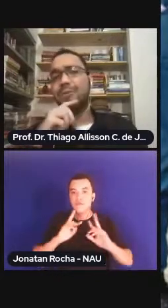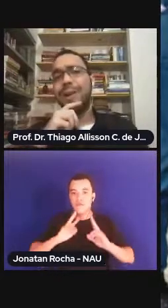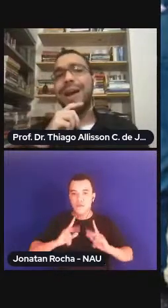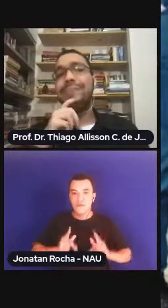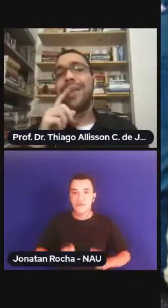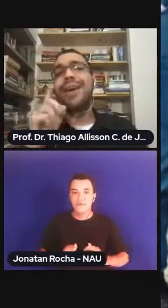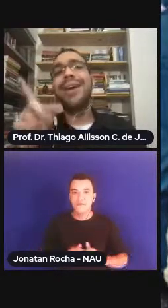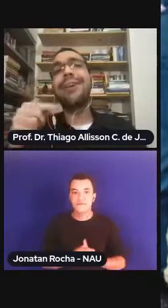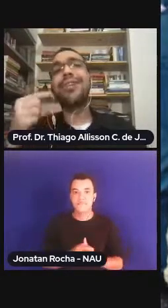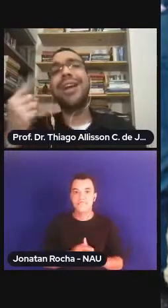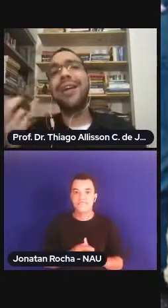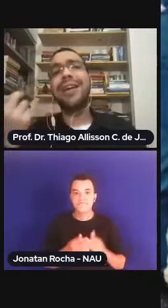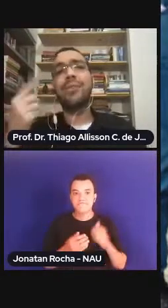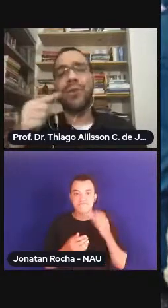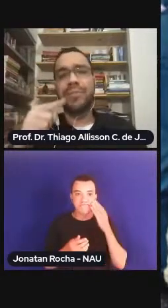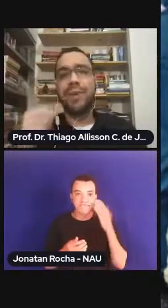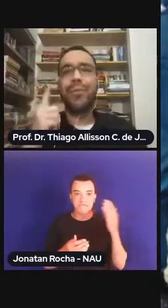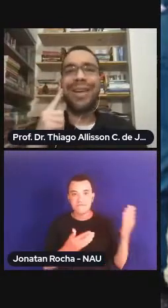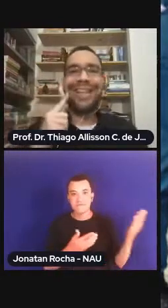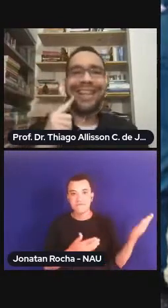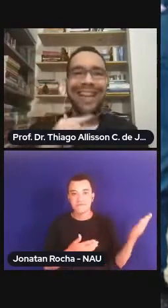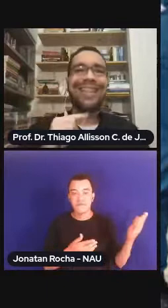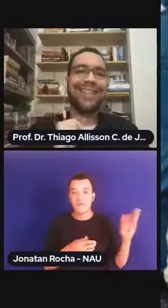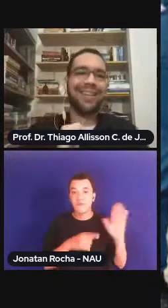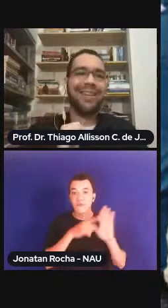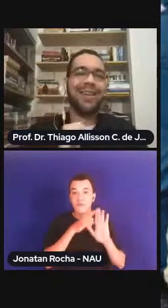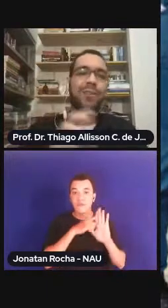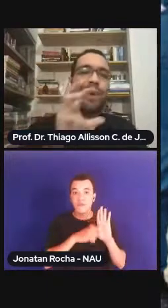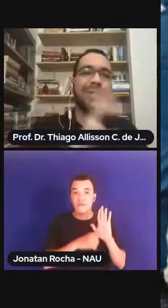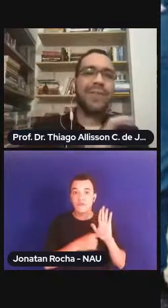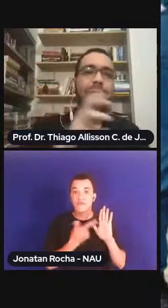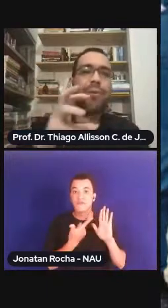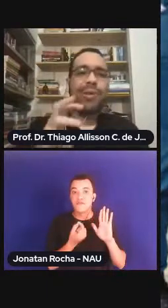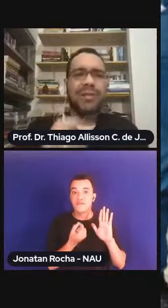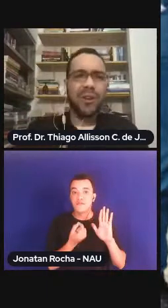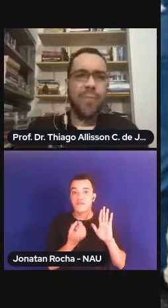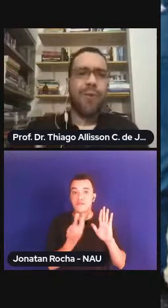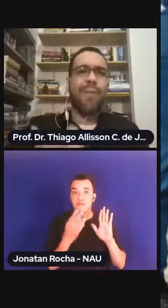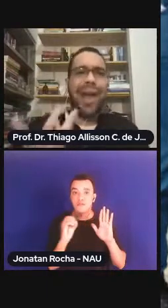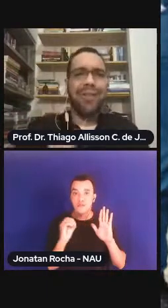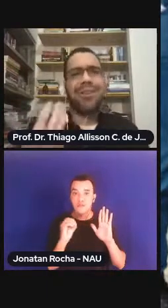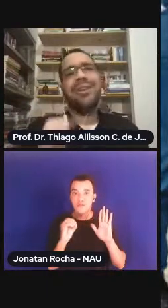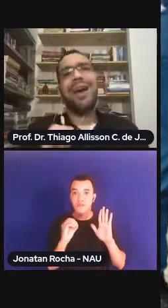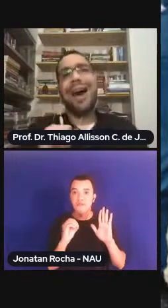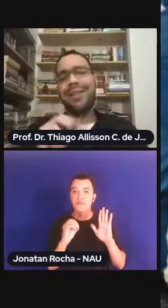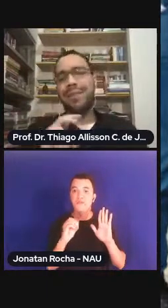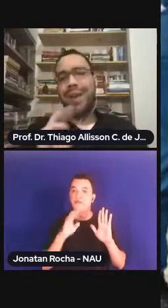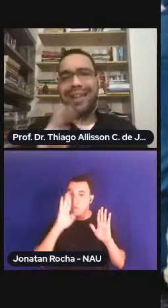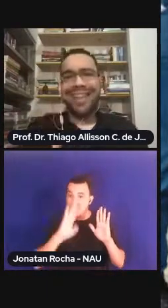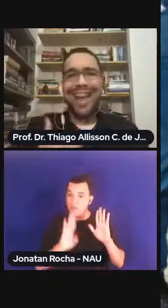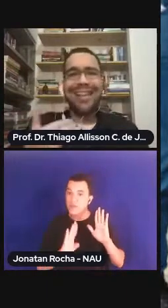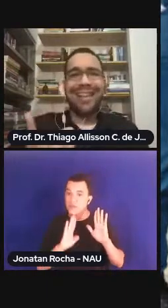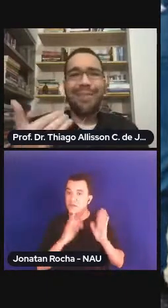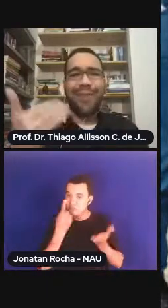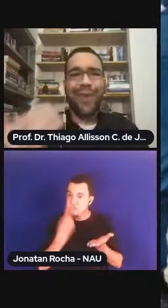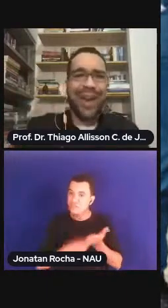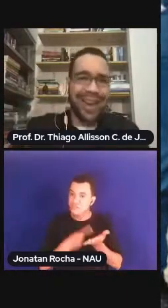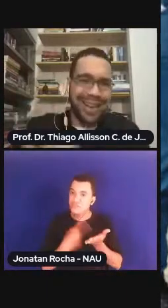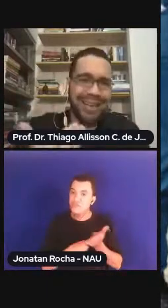consegue vislumbrar que a agenda 2030 que o Brasil portanto se compromete a também